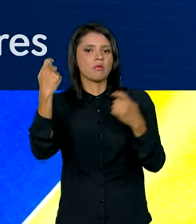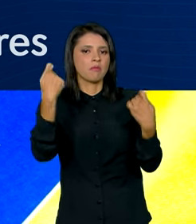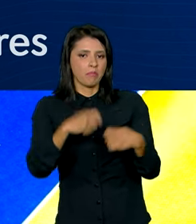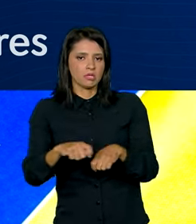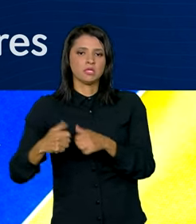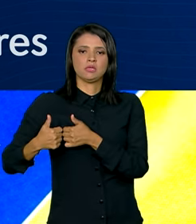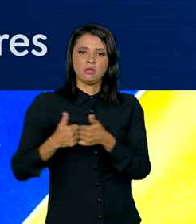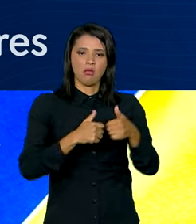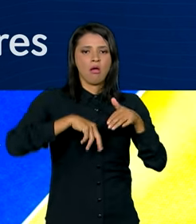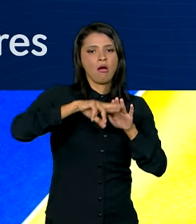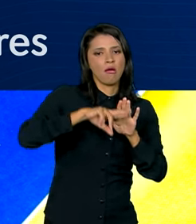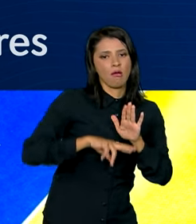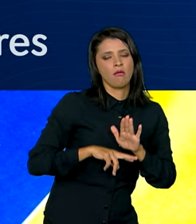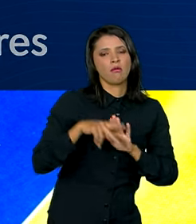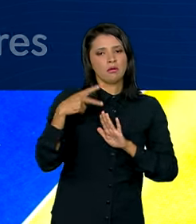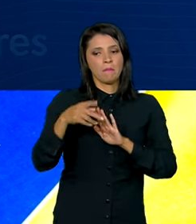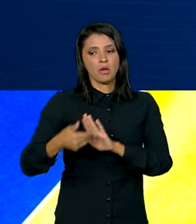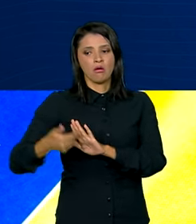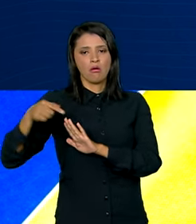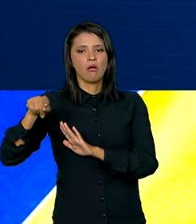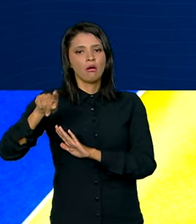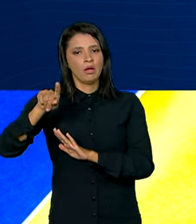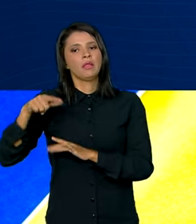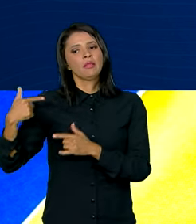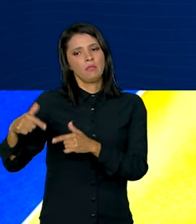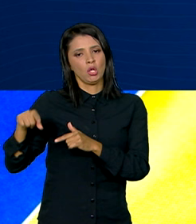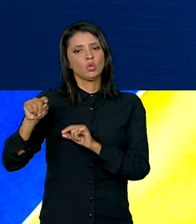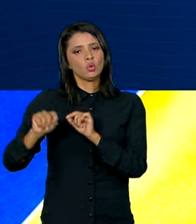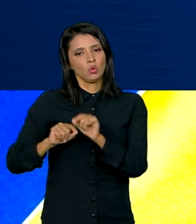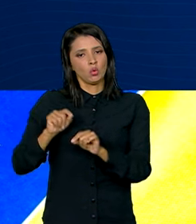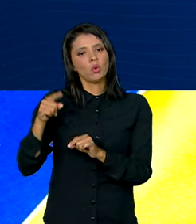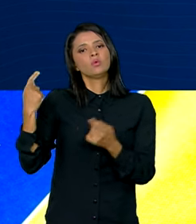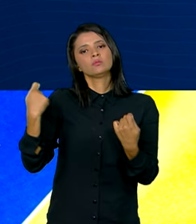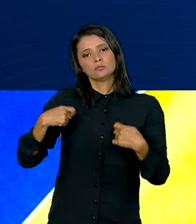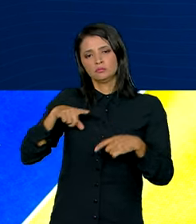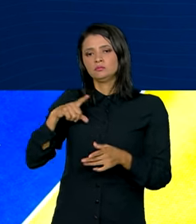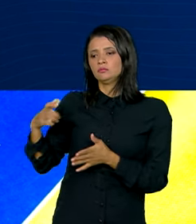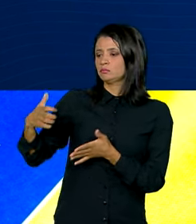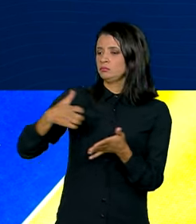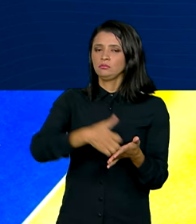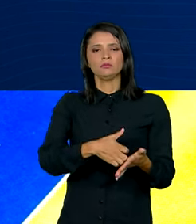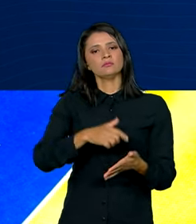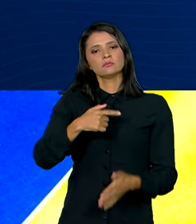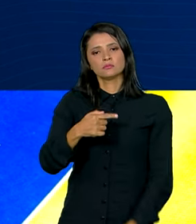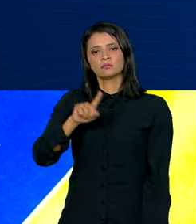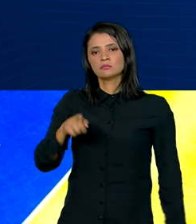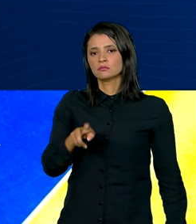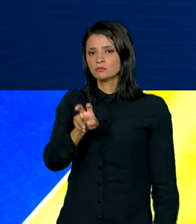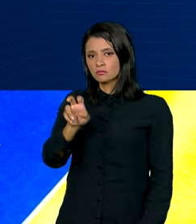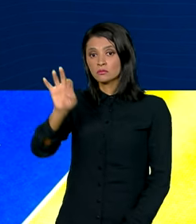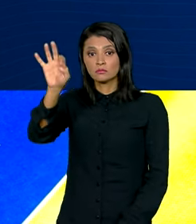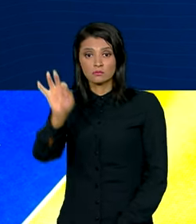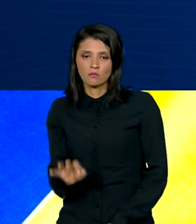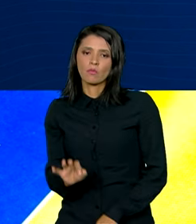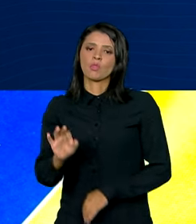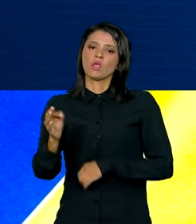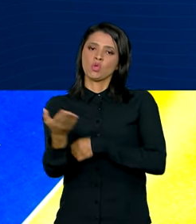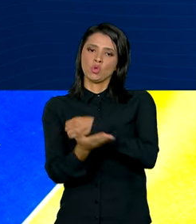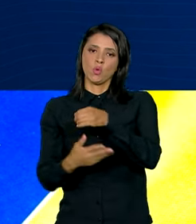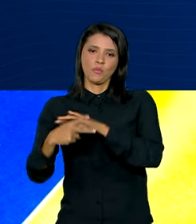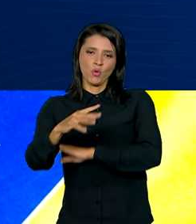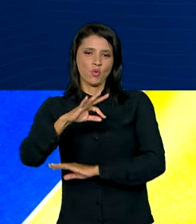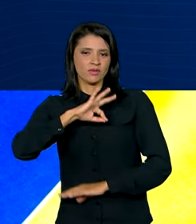diretrizes para exclusão de trabalhadores. O trabalhador também pagará 7,5% sobre o salário de